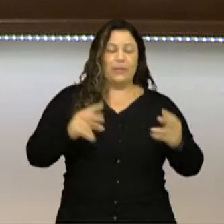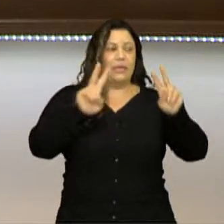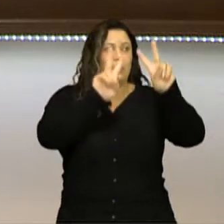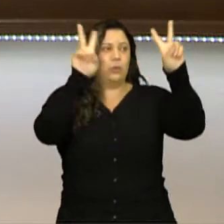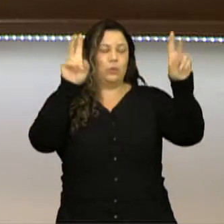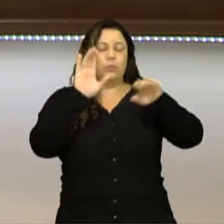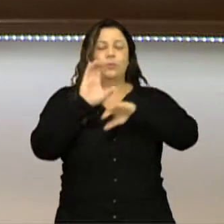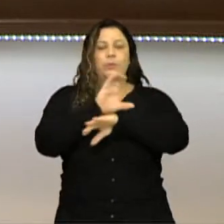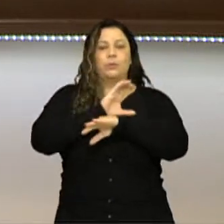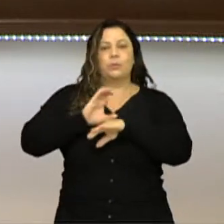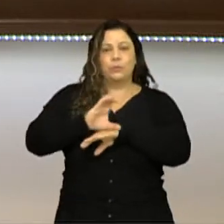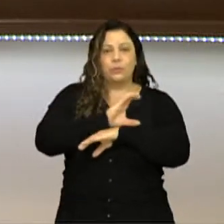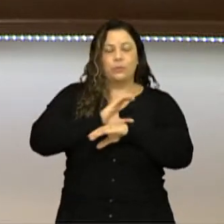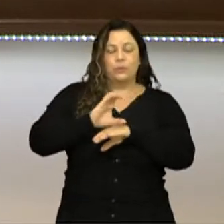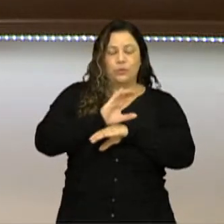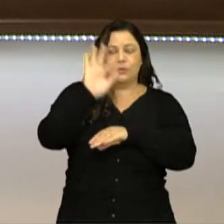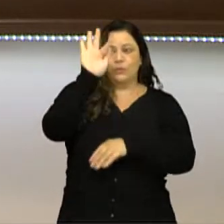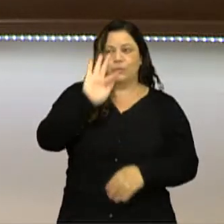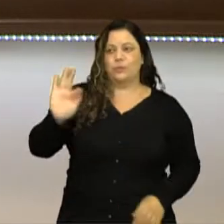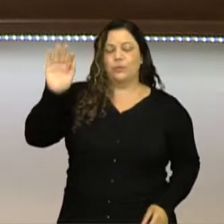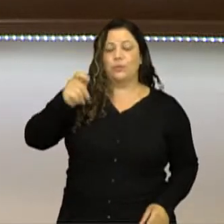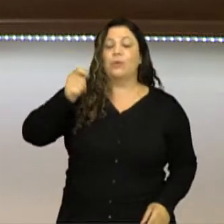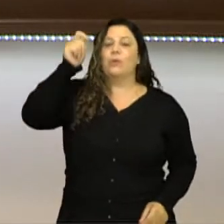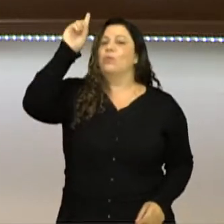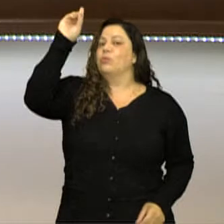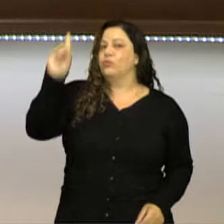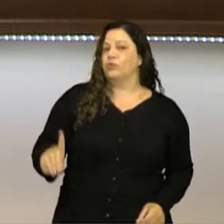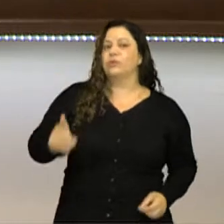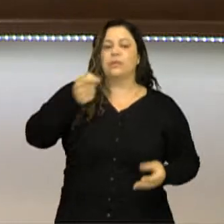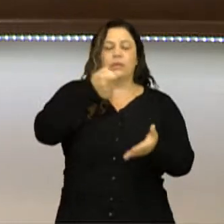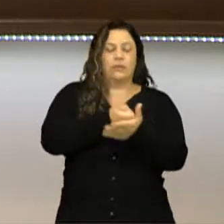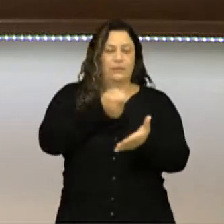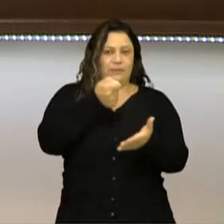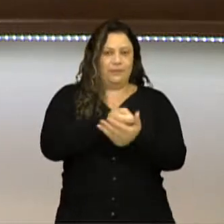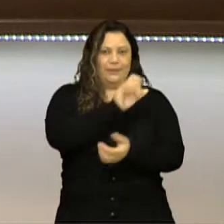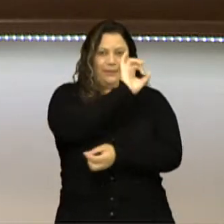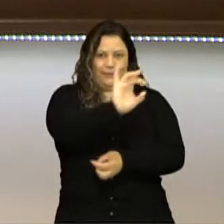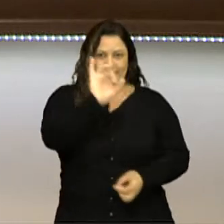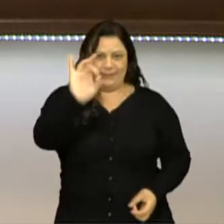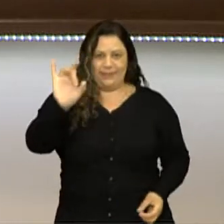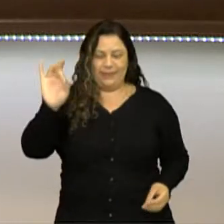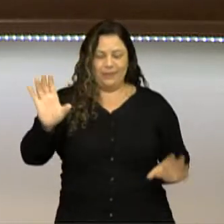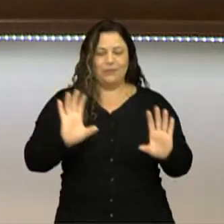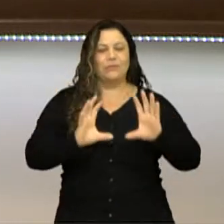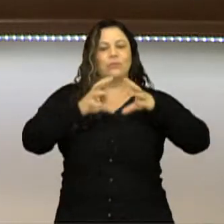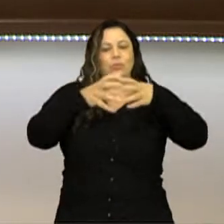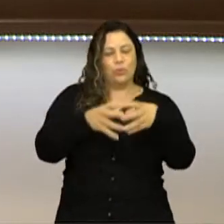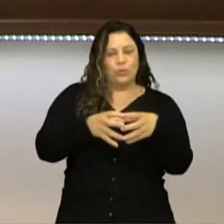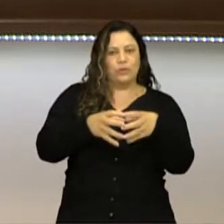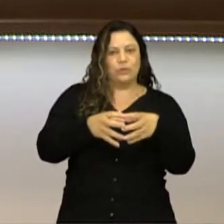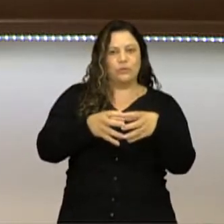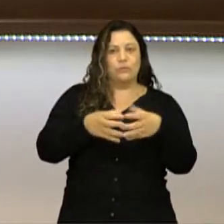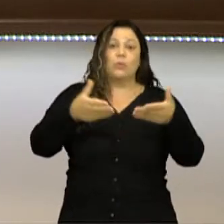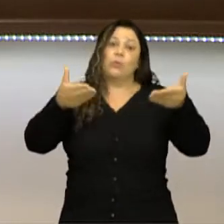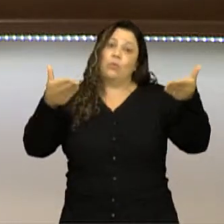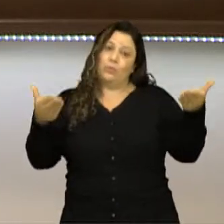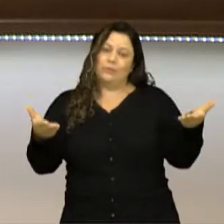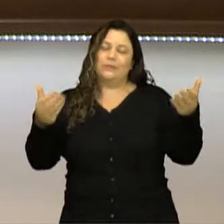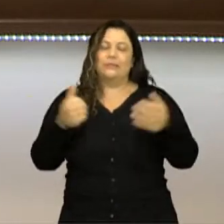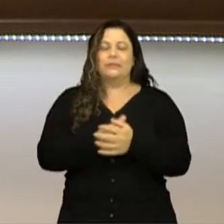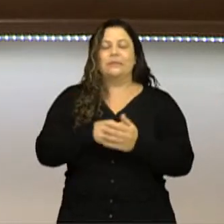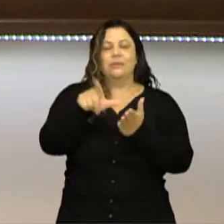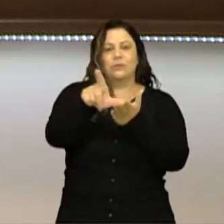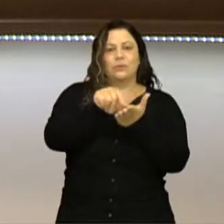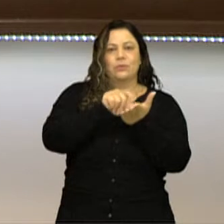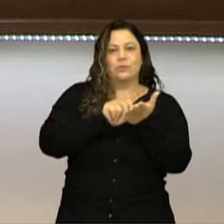Constituição Federal, direitos e deveres individuais e coletivos, ou seja, o artigo